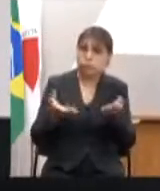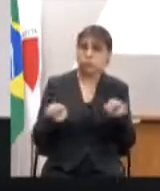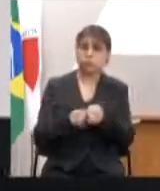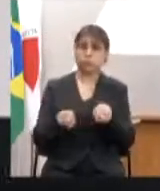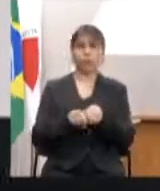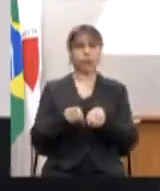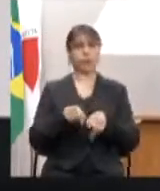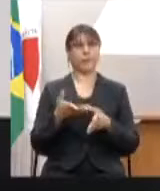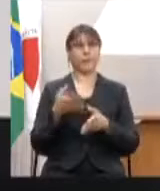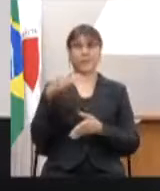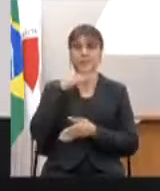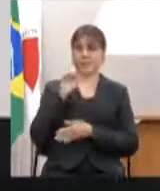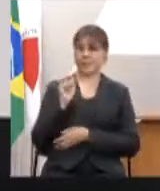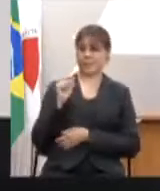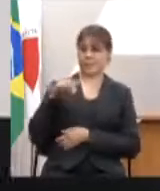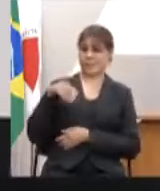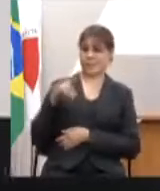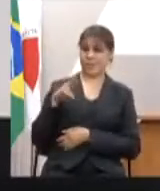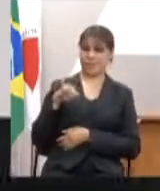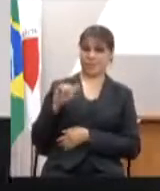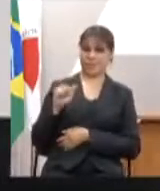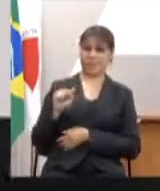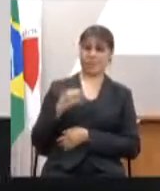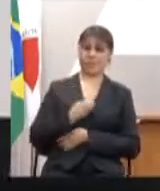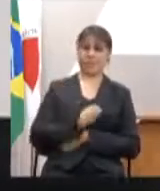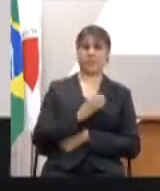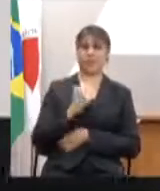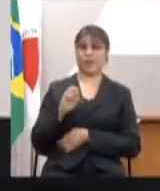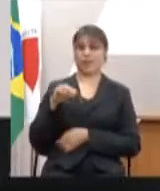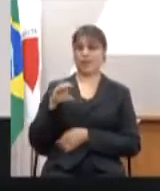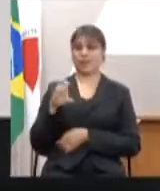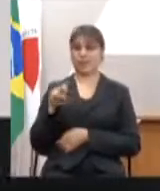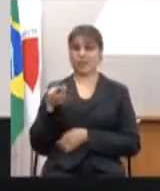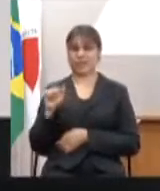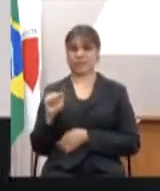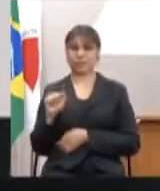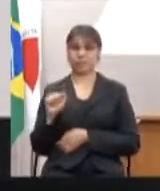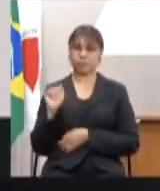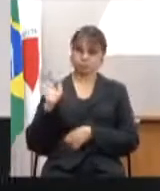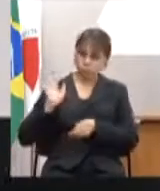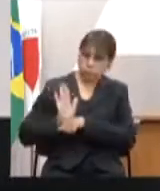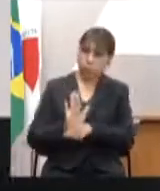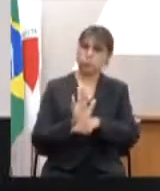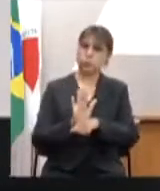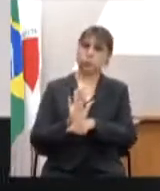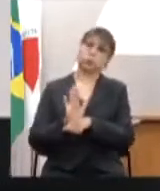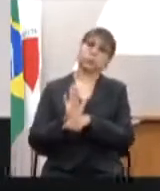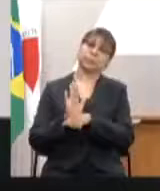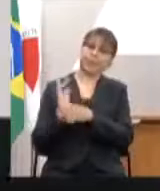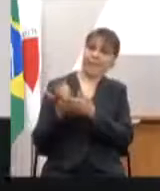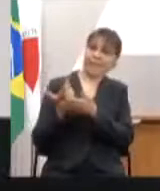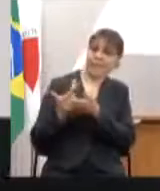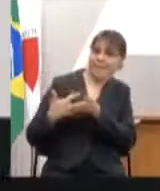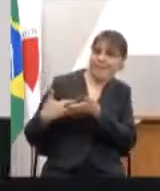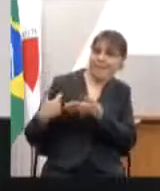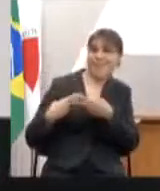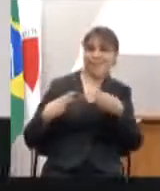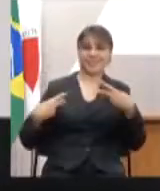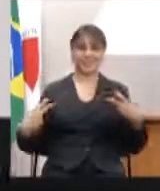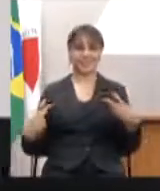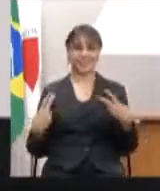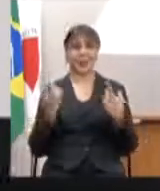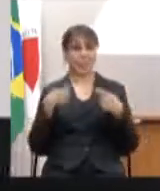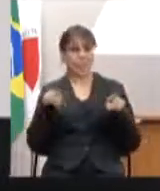eu vejo aqui André participando aí do Encena, de socorrer a arte, a música,